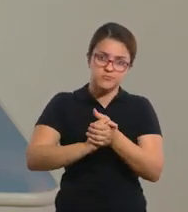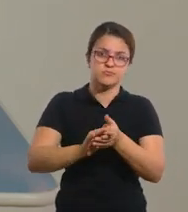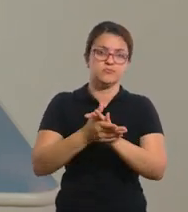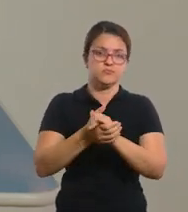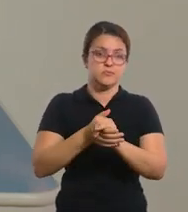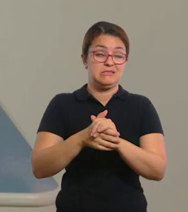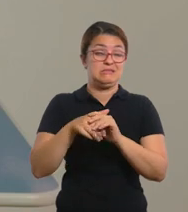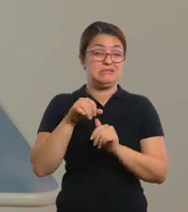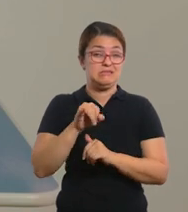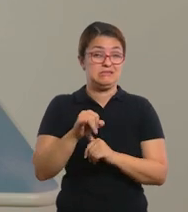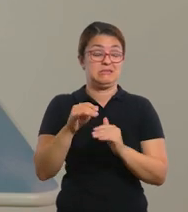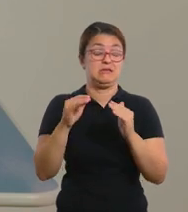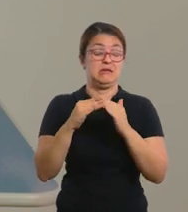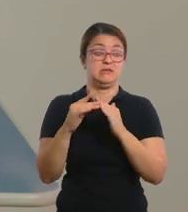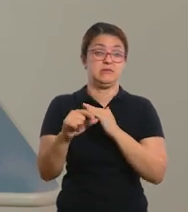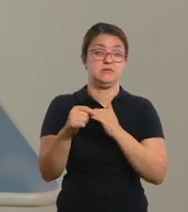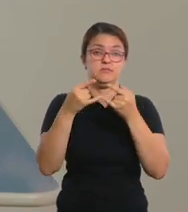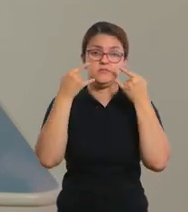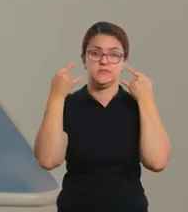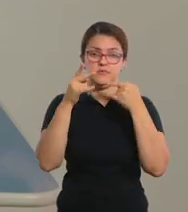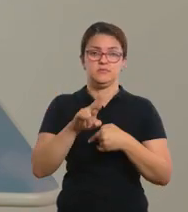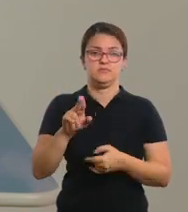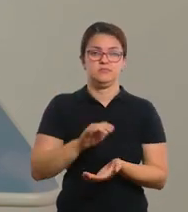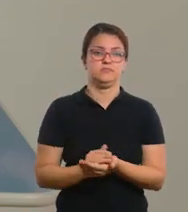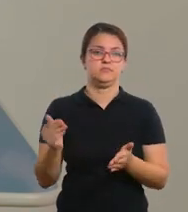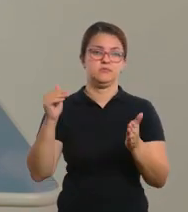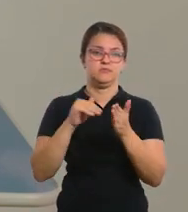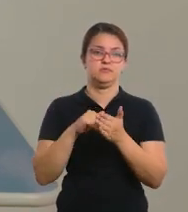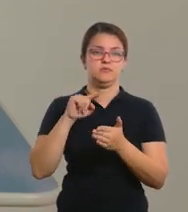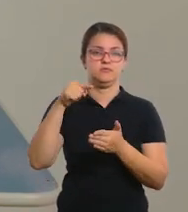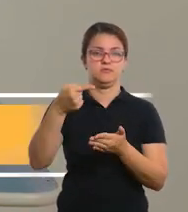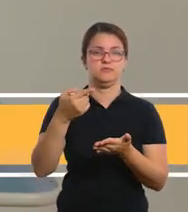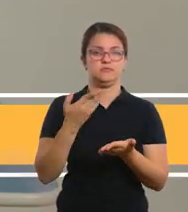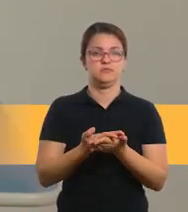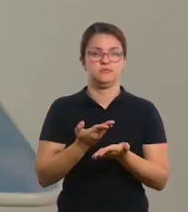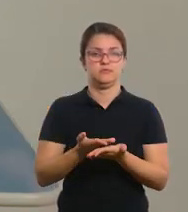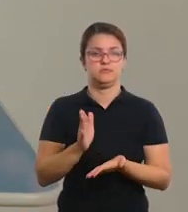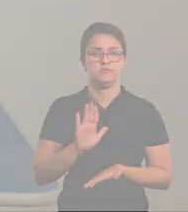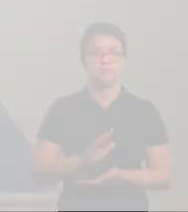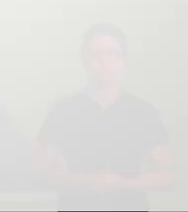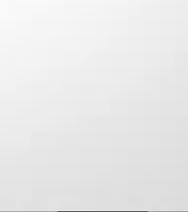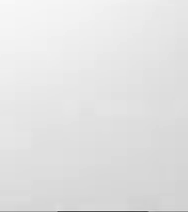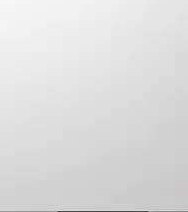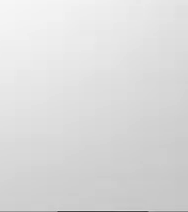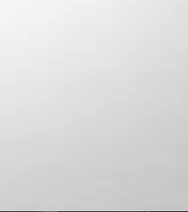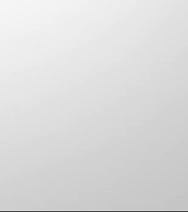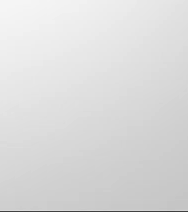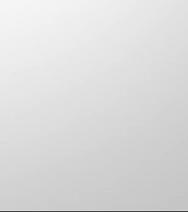bem as mãos e, se precisar sair, use máscara. Até a semana que vem. Bye, bye!